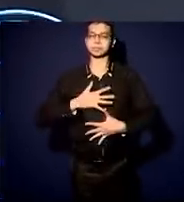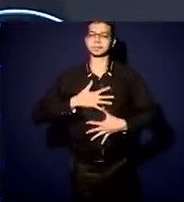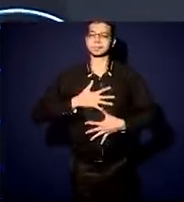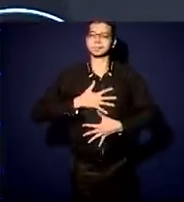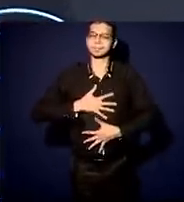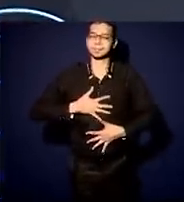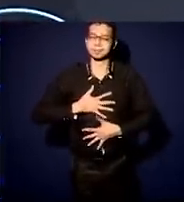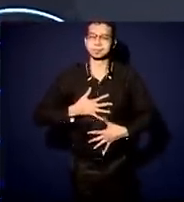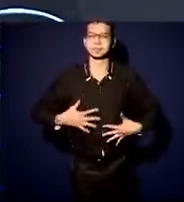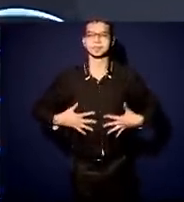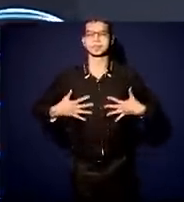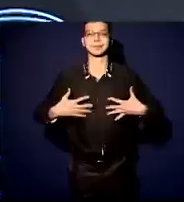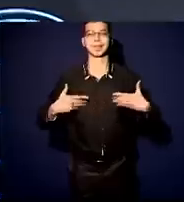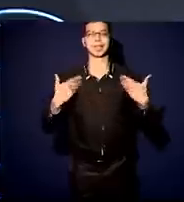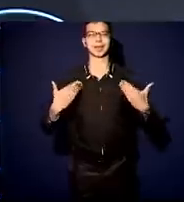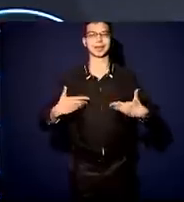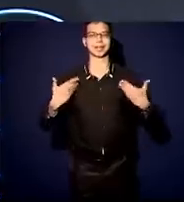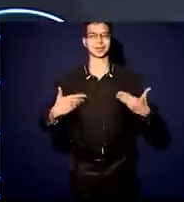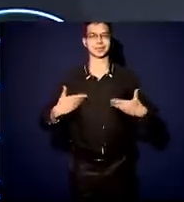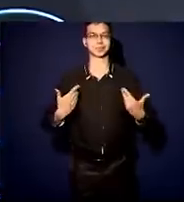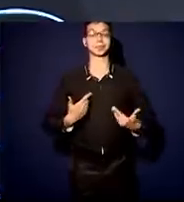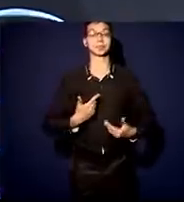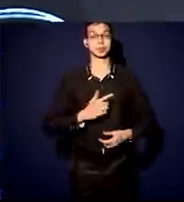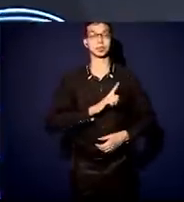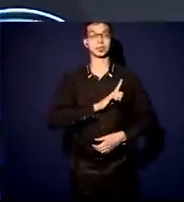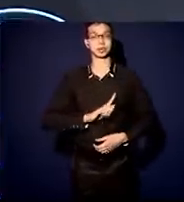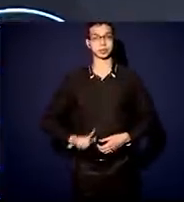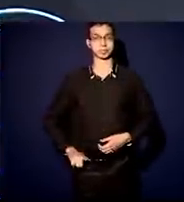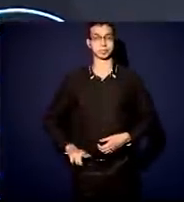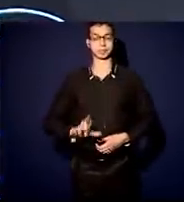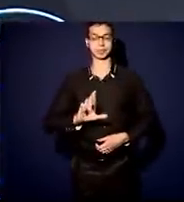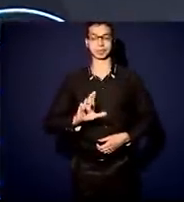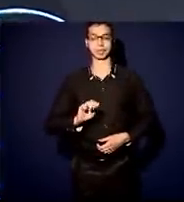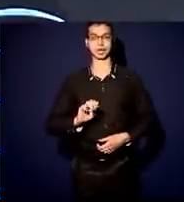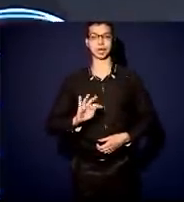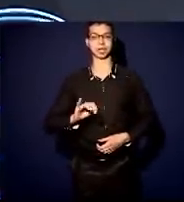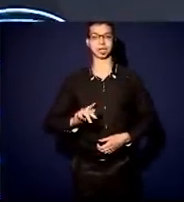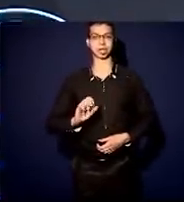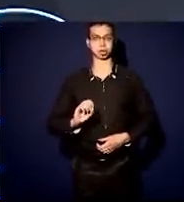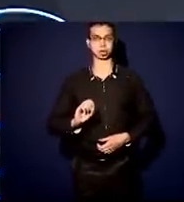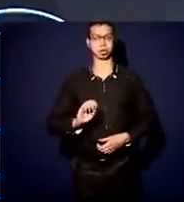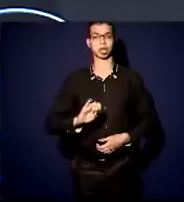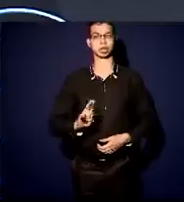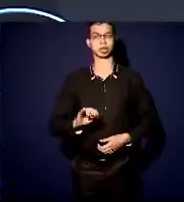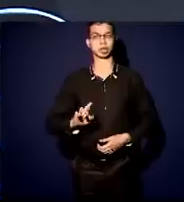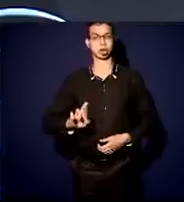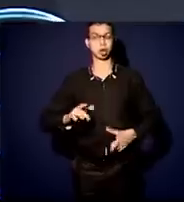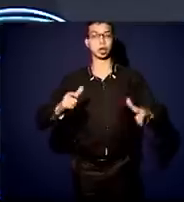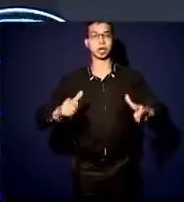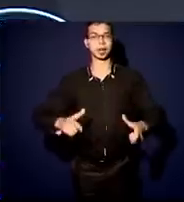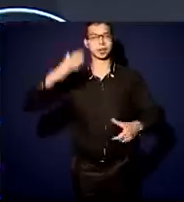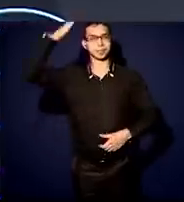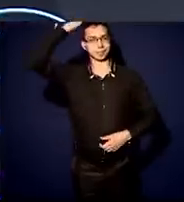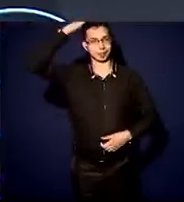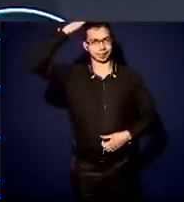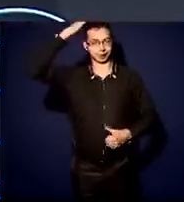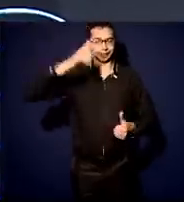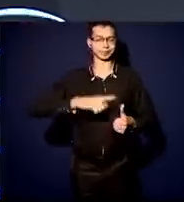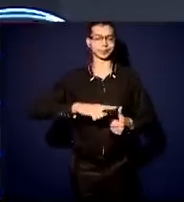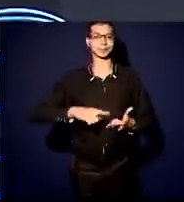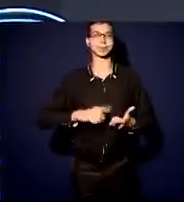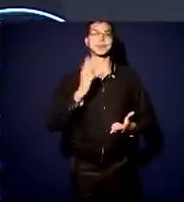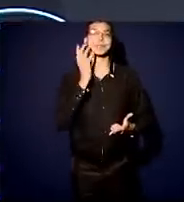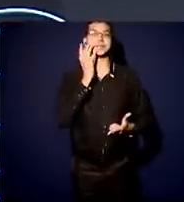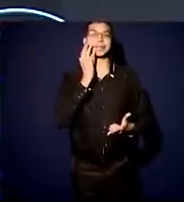de ter o governador Ratinho Júnior do Paraná, governador Tarcísio de São Paulo e